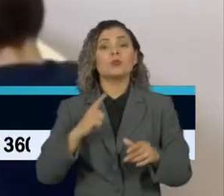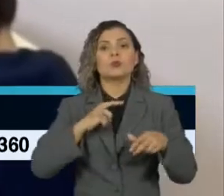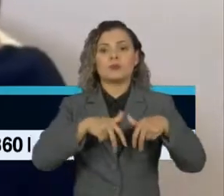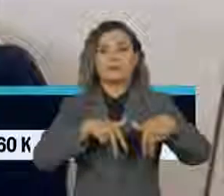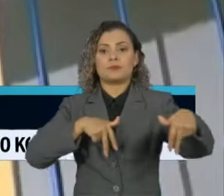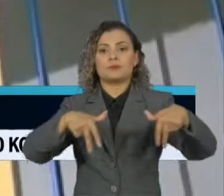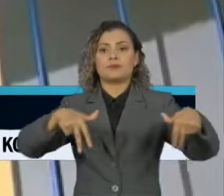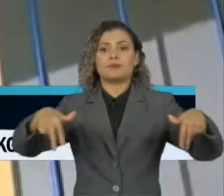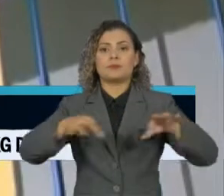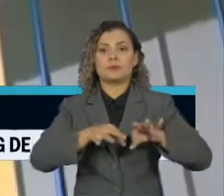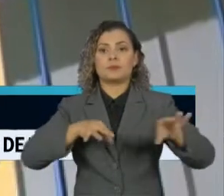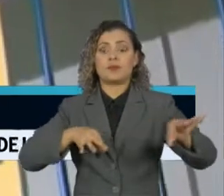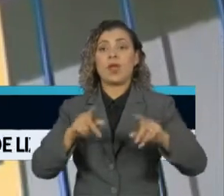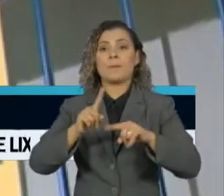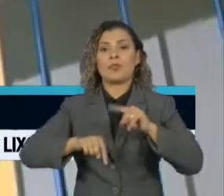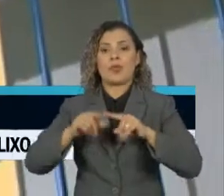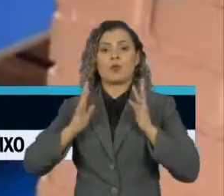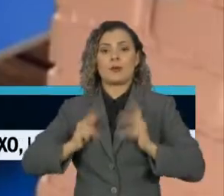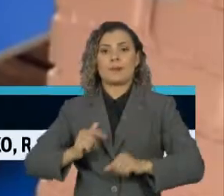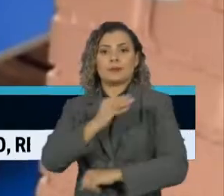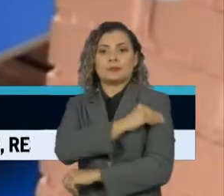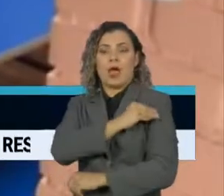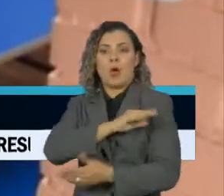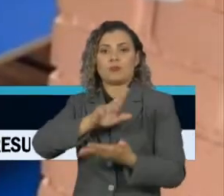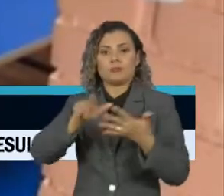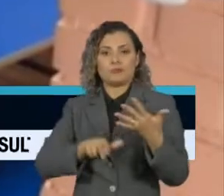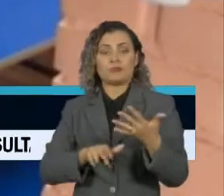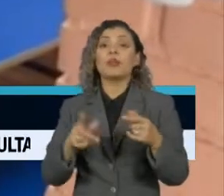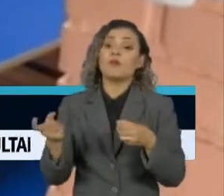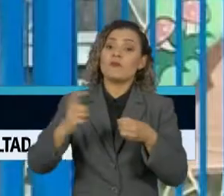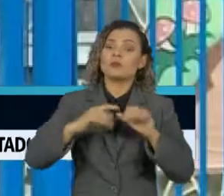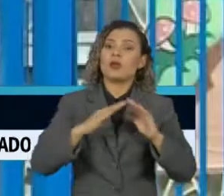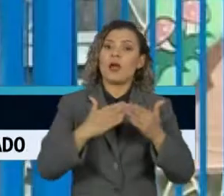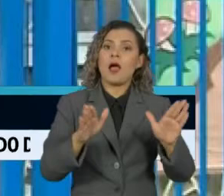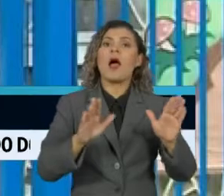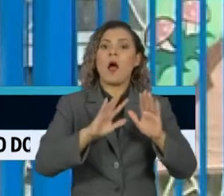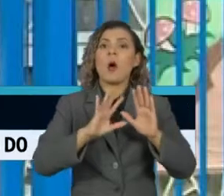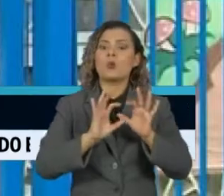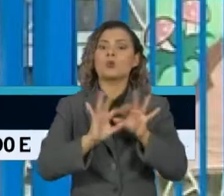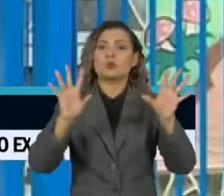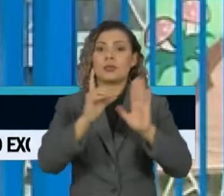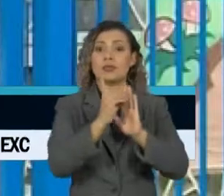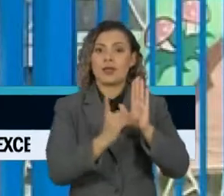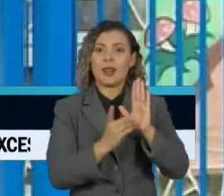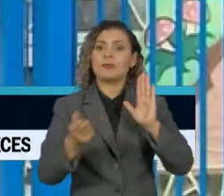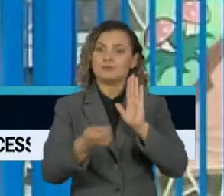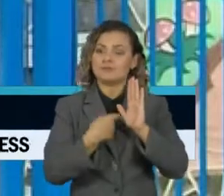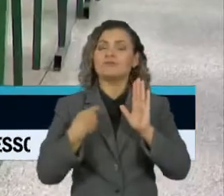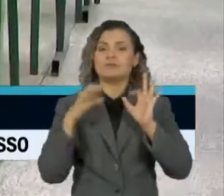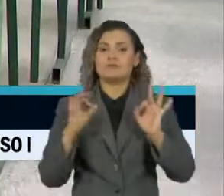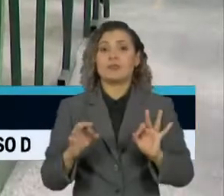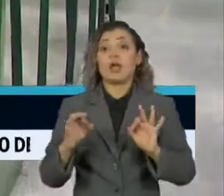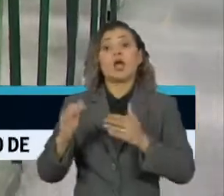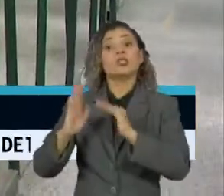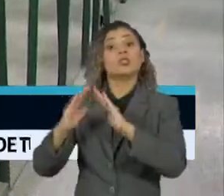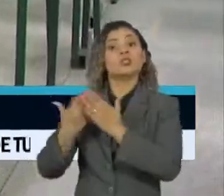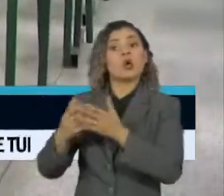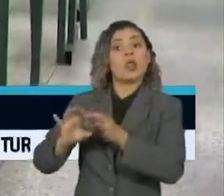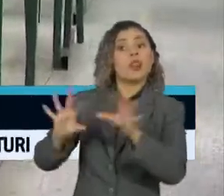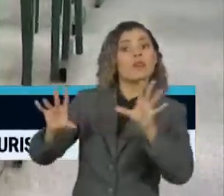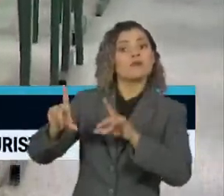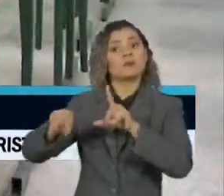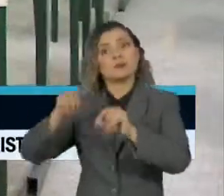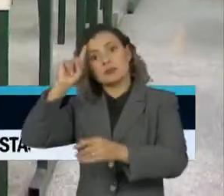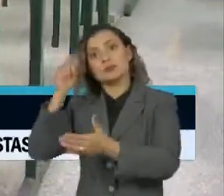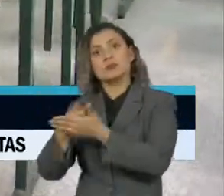disponibilizar itens de higiene pessoal. O retorno foi autorizado por decreto e é facultativo. Já no estado de São